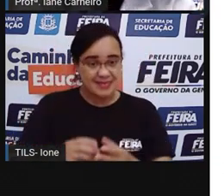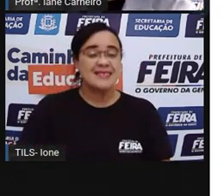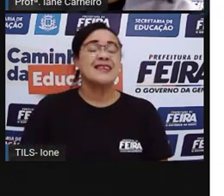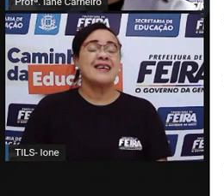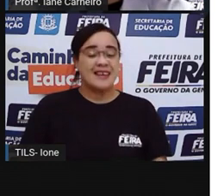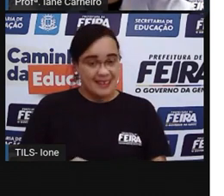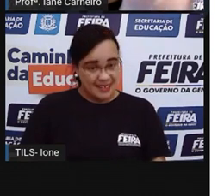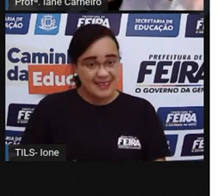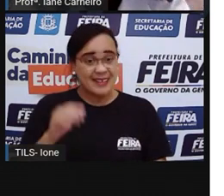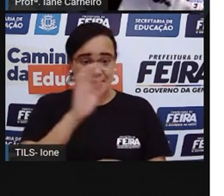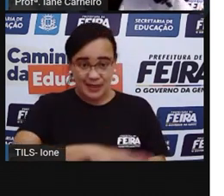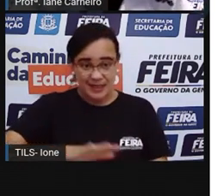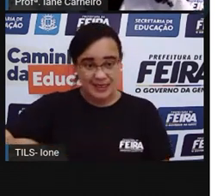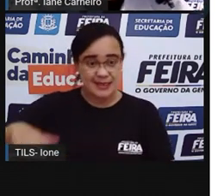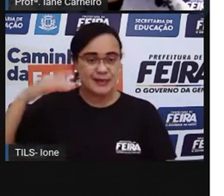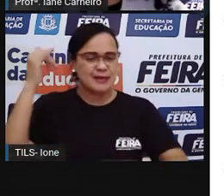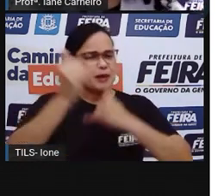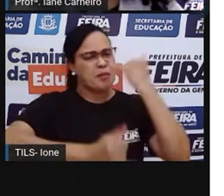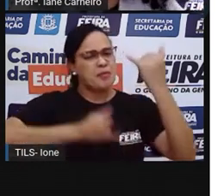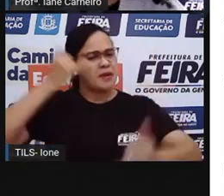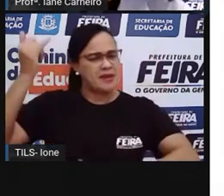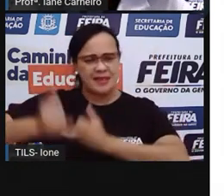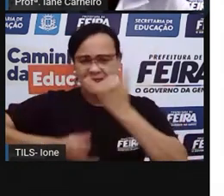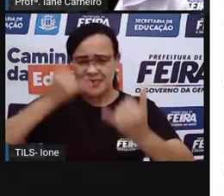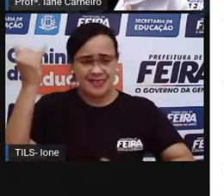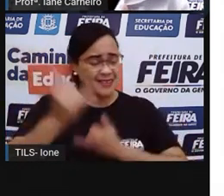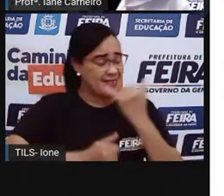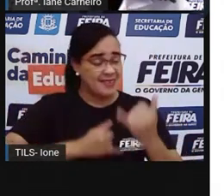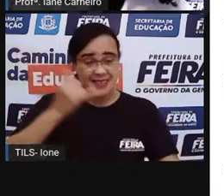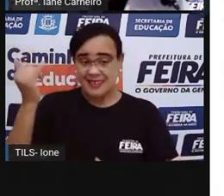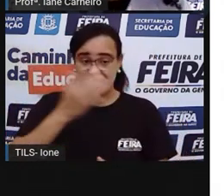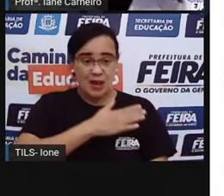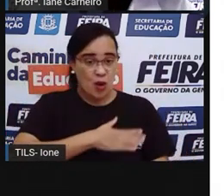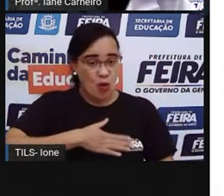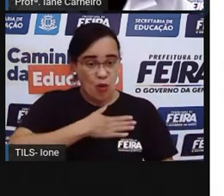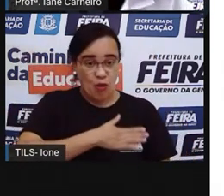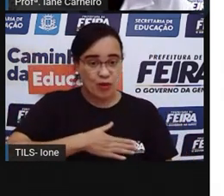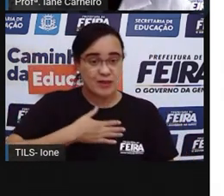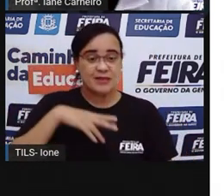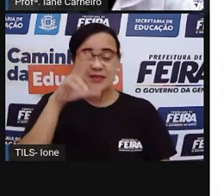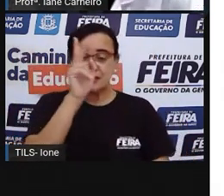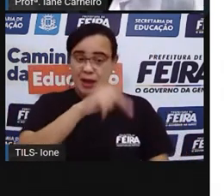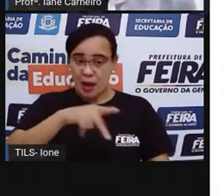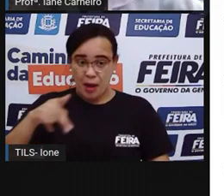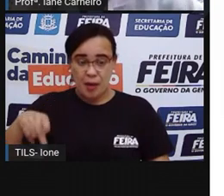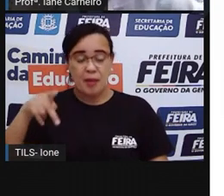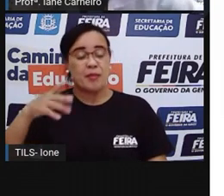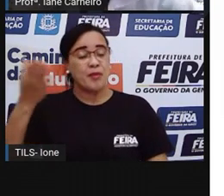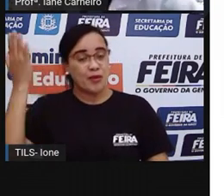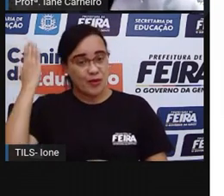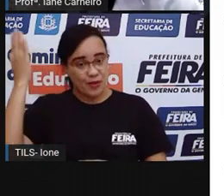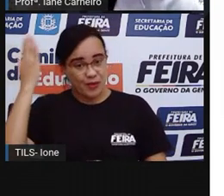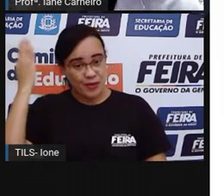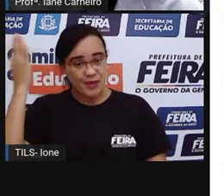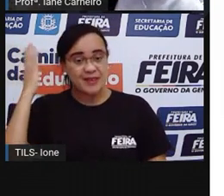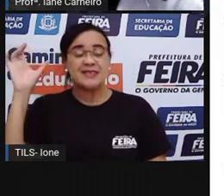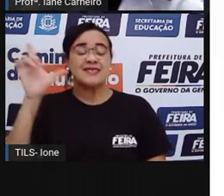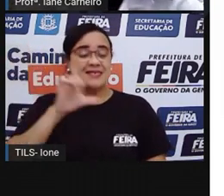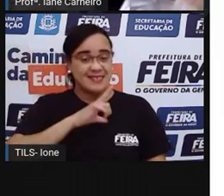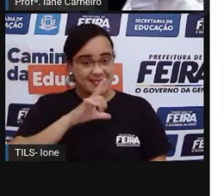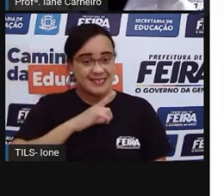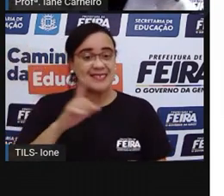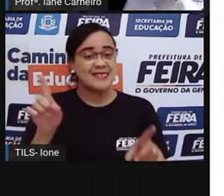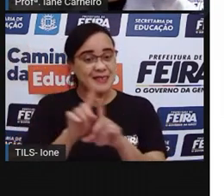As crianças brincam demais de bolinha de sabão. Quando a Pró era criança, a Pró sempre traz essas histórias, né? De quando era criança.